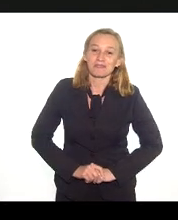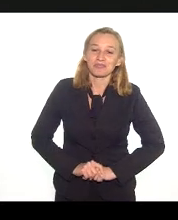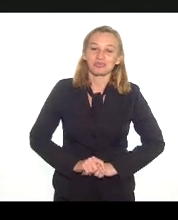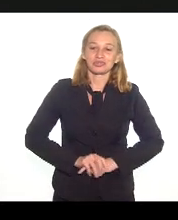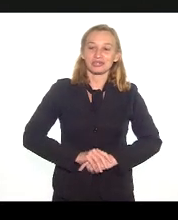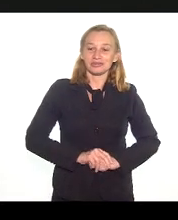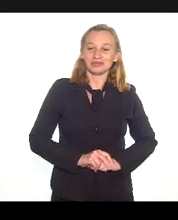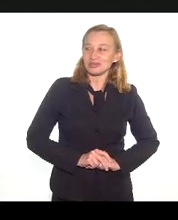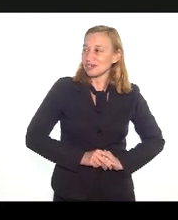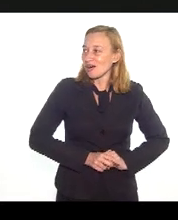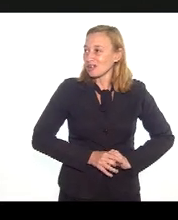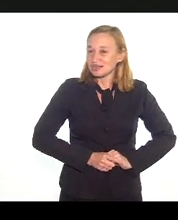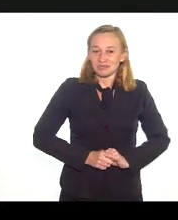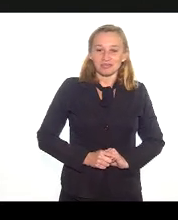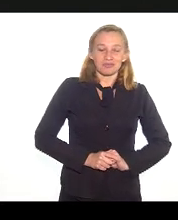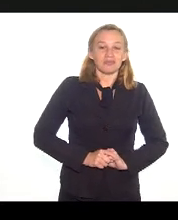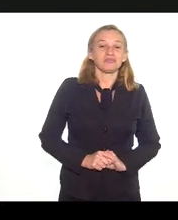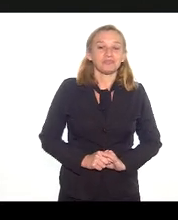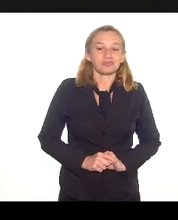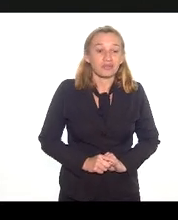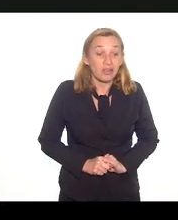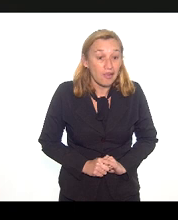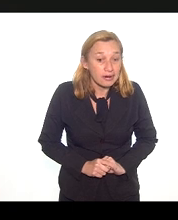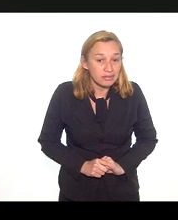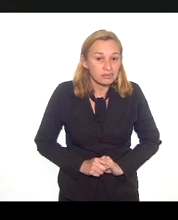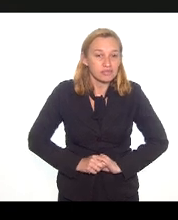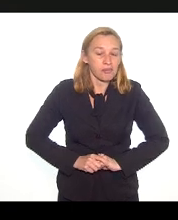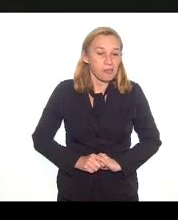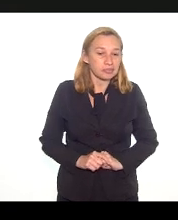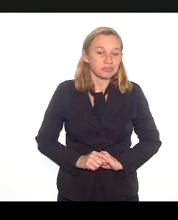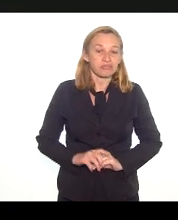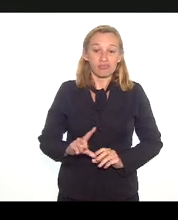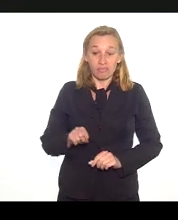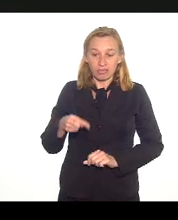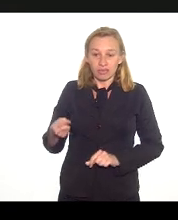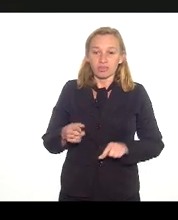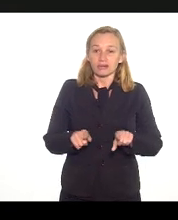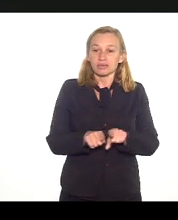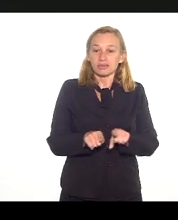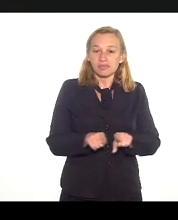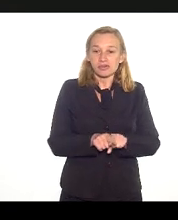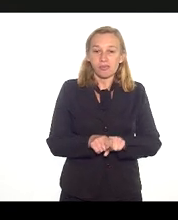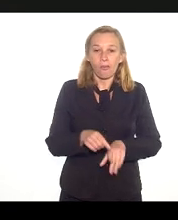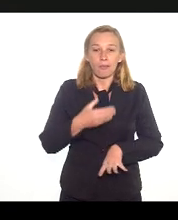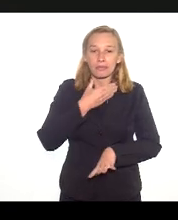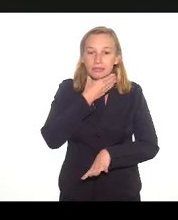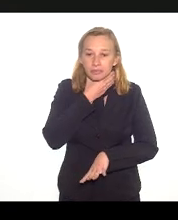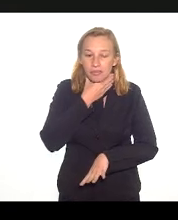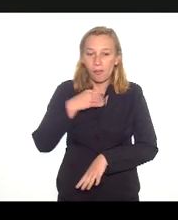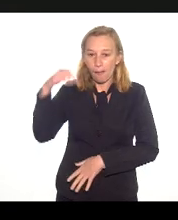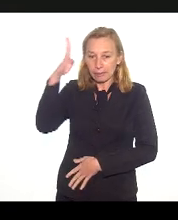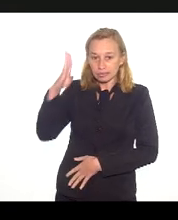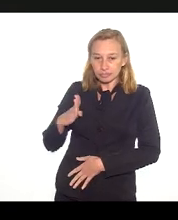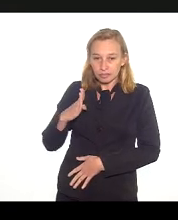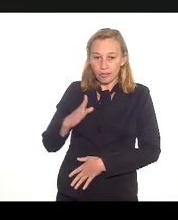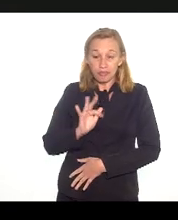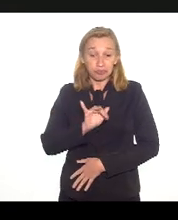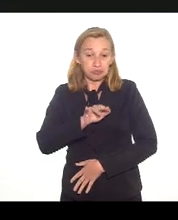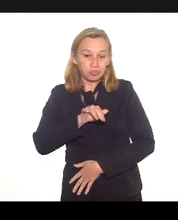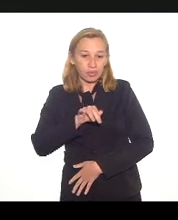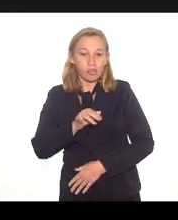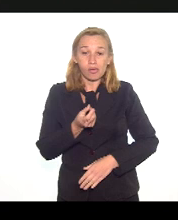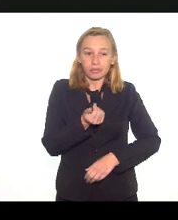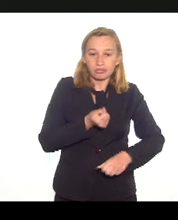de 100 dólares para menos de 30 dólares, e depois também a crise brasileira, o Fundo de Participação dos Estados